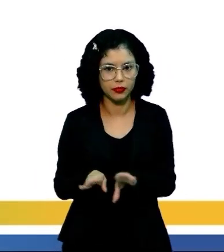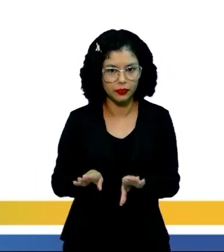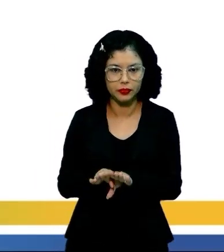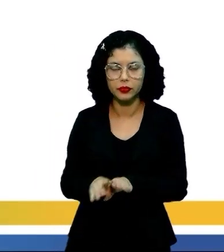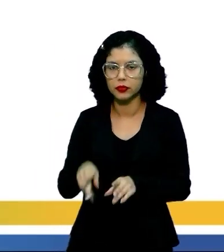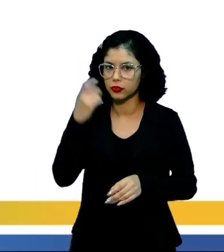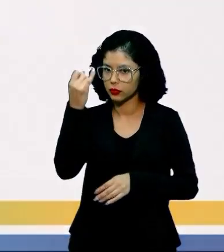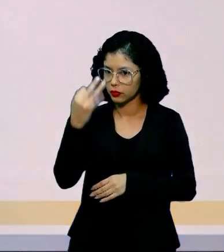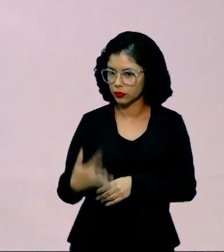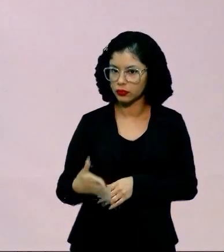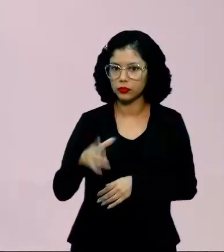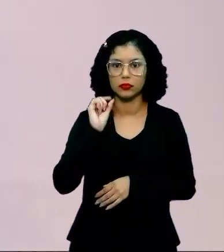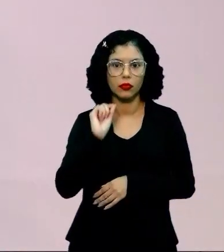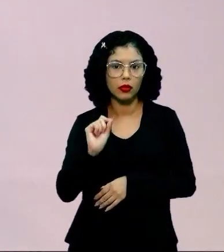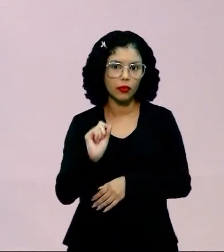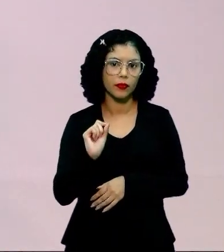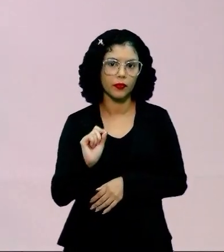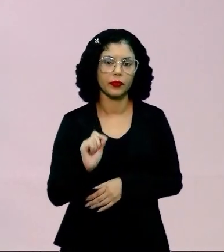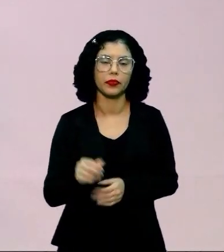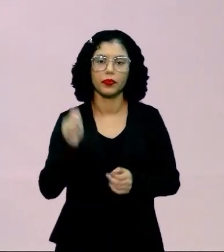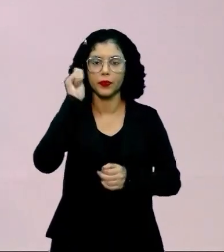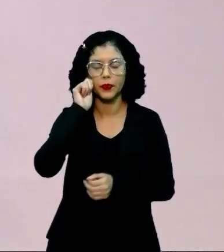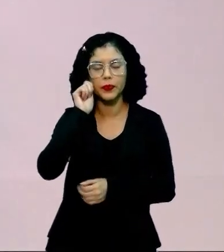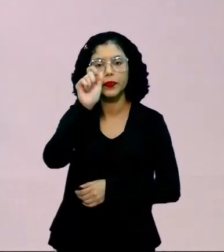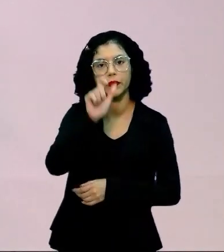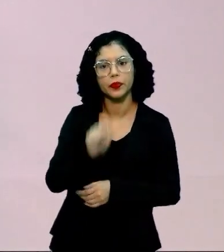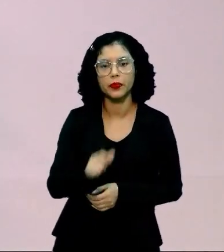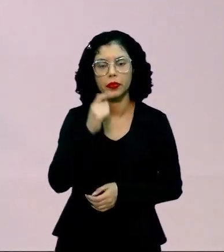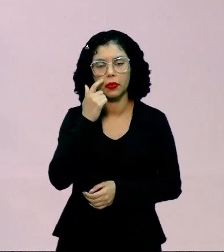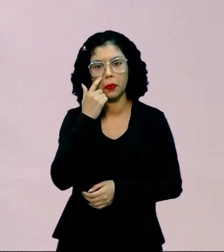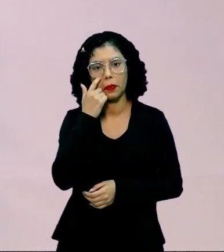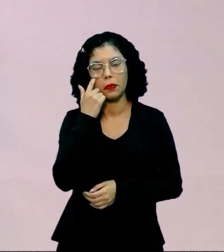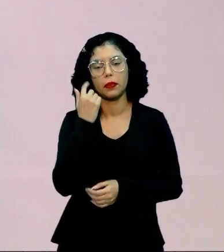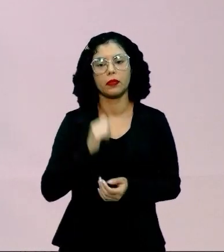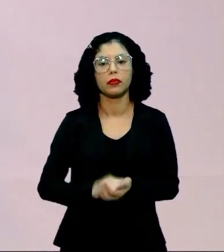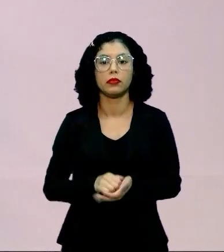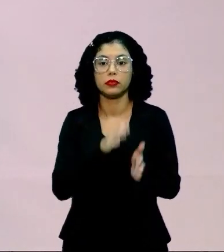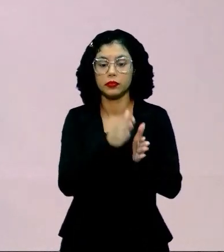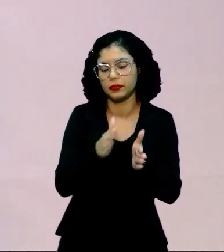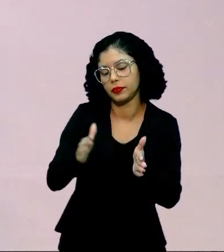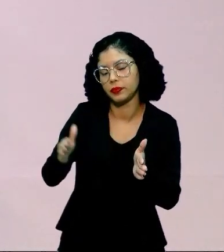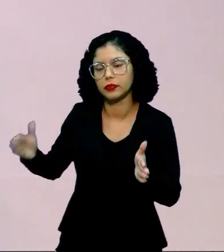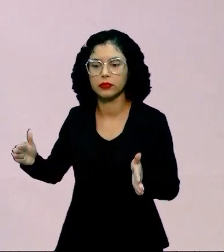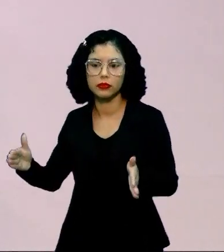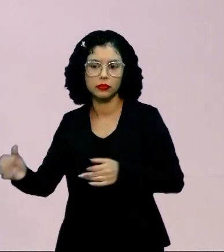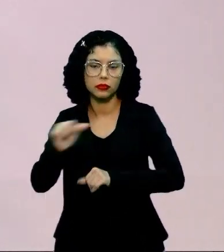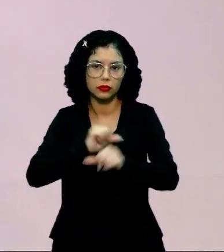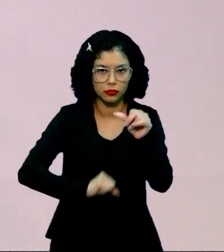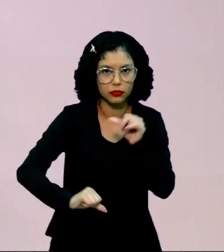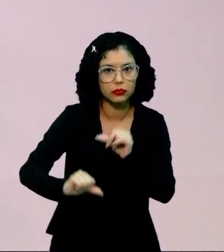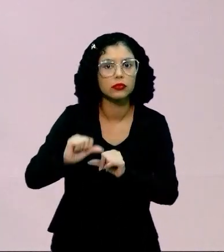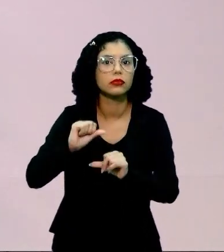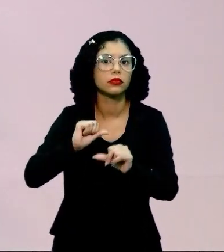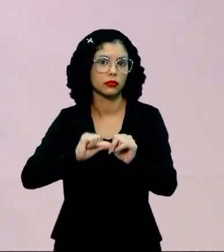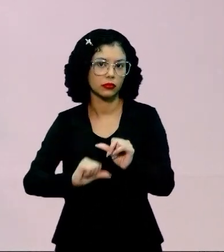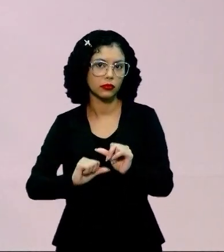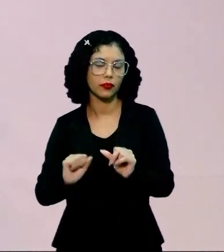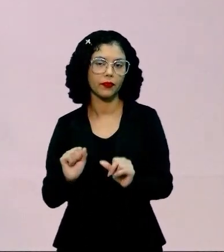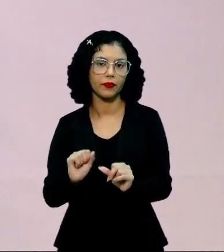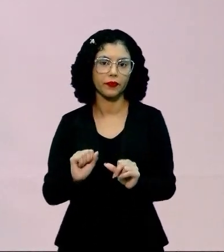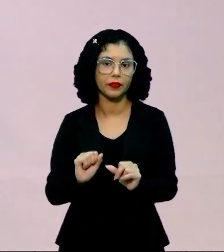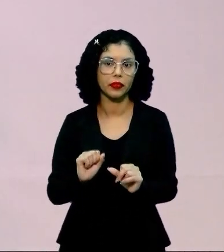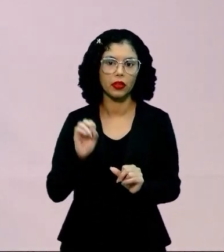Eu comentei o quê? Esses autores são autores que estão numa fase de transição. Eles não